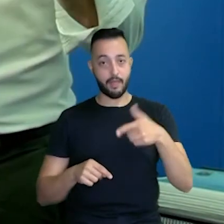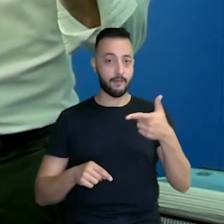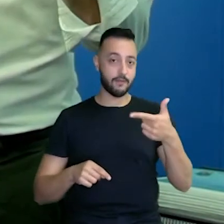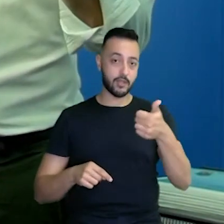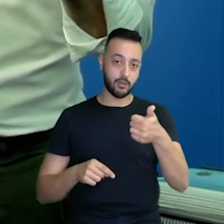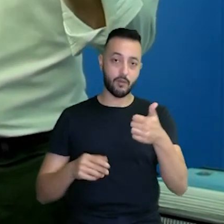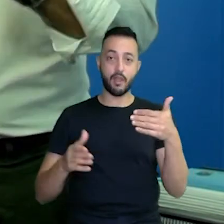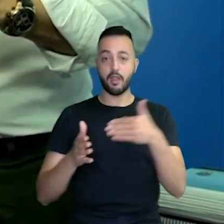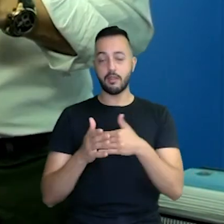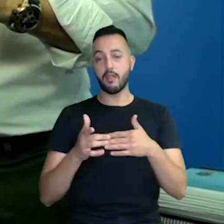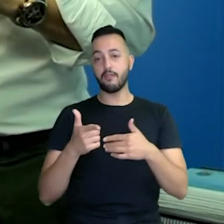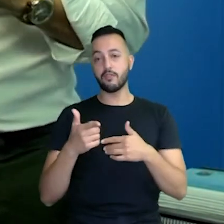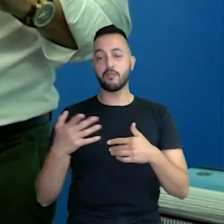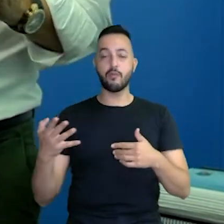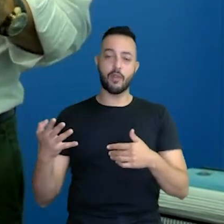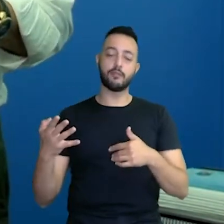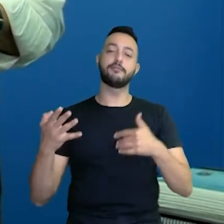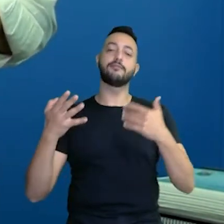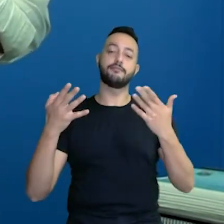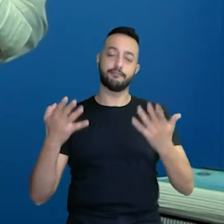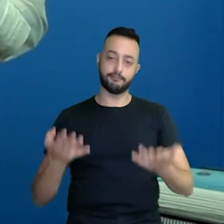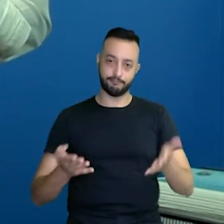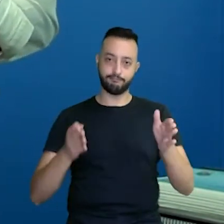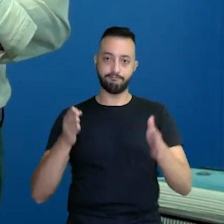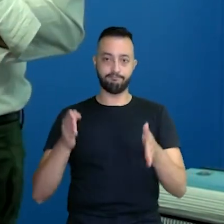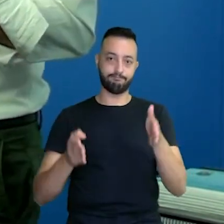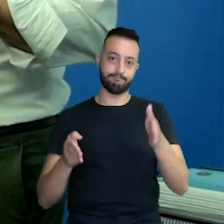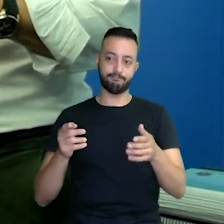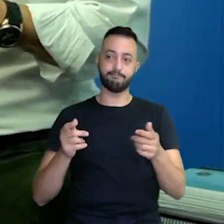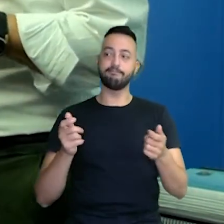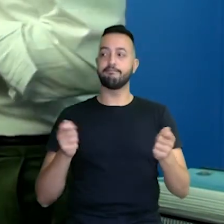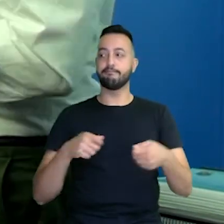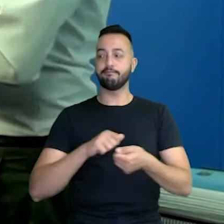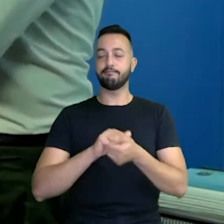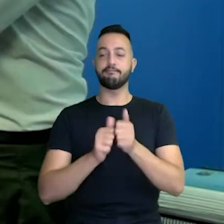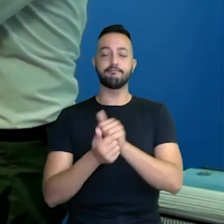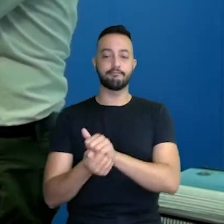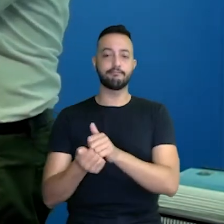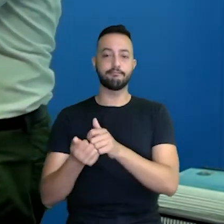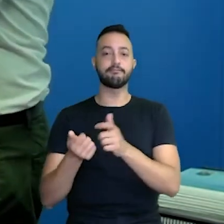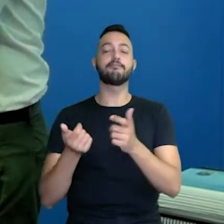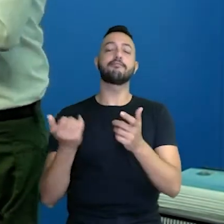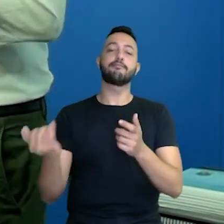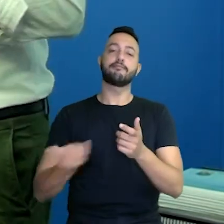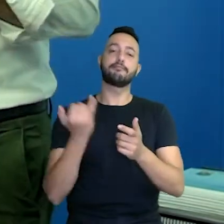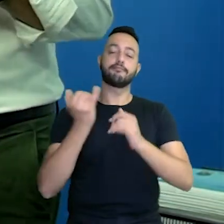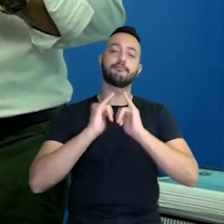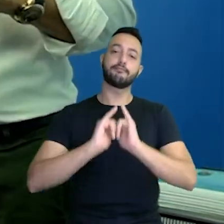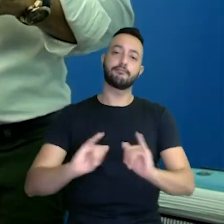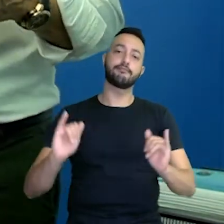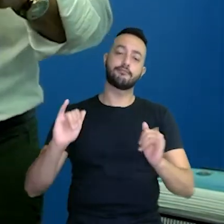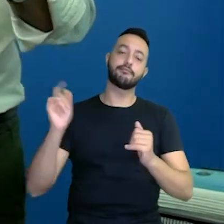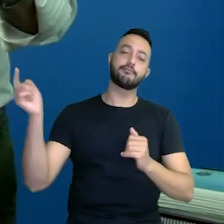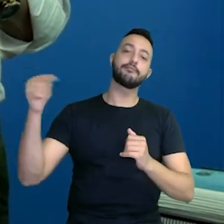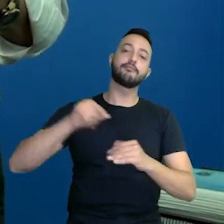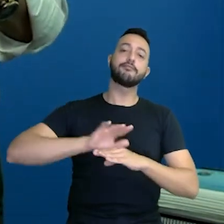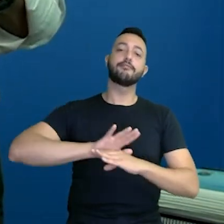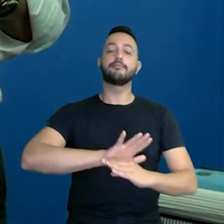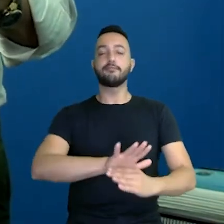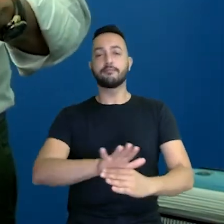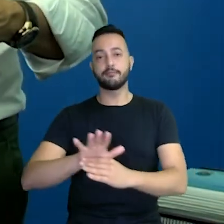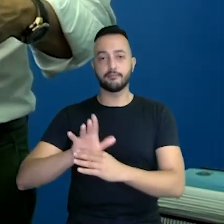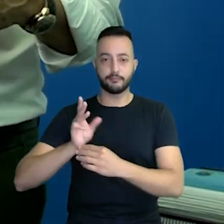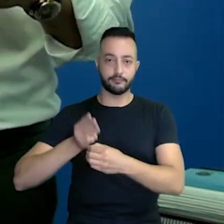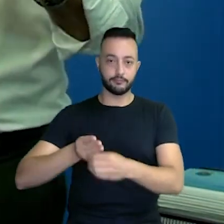É o plano de ação articulado. E aí é importante saber disso porque ele vem para ajudar